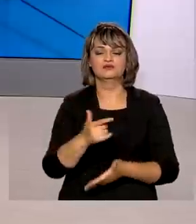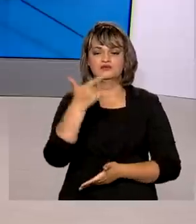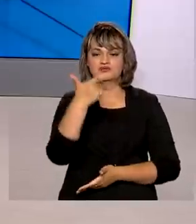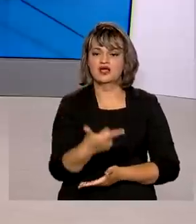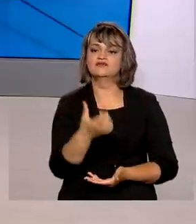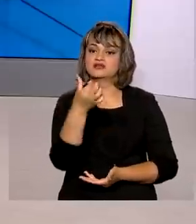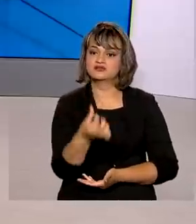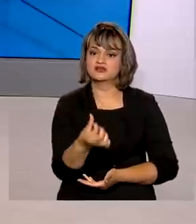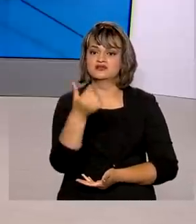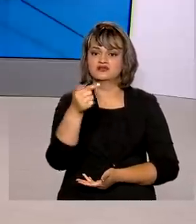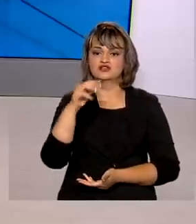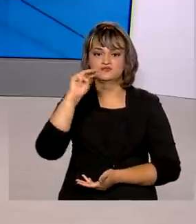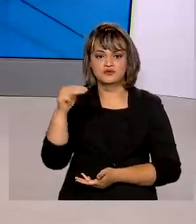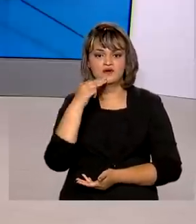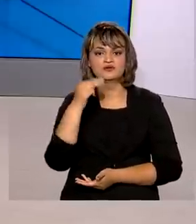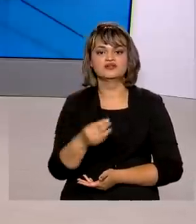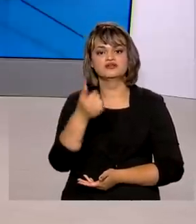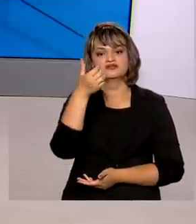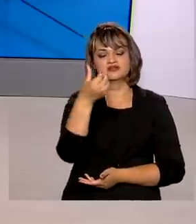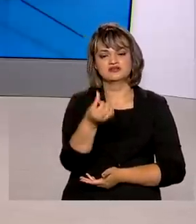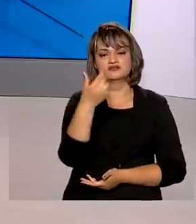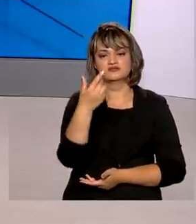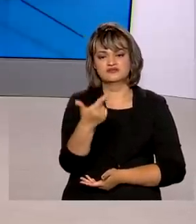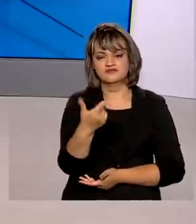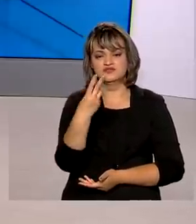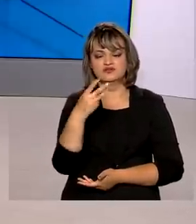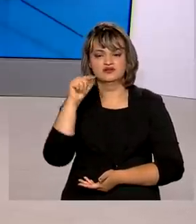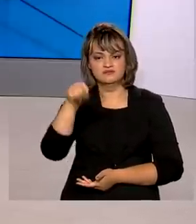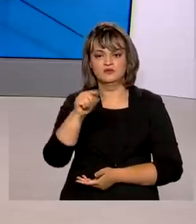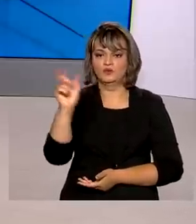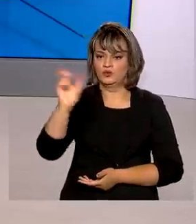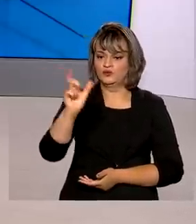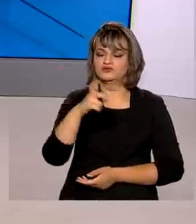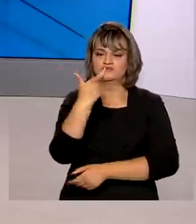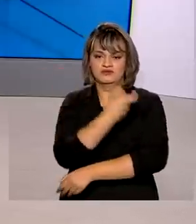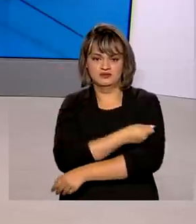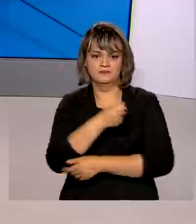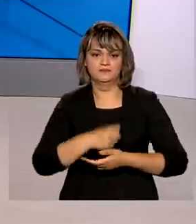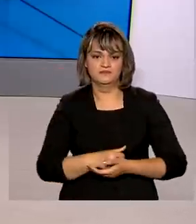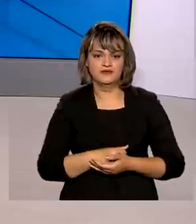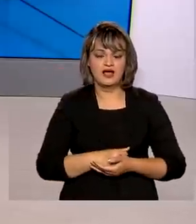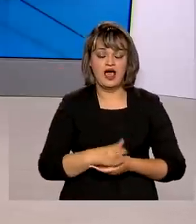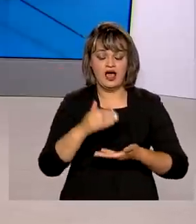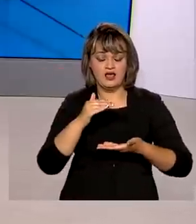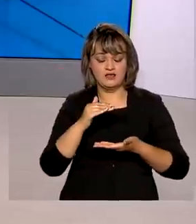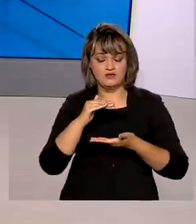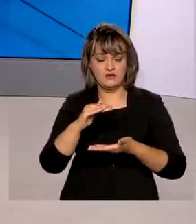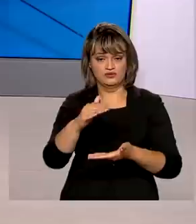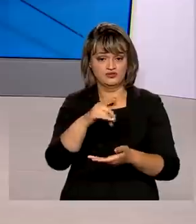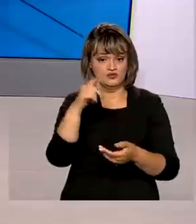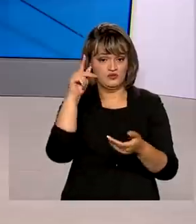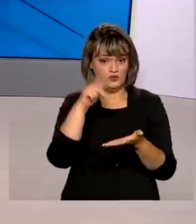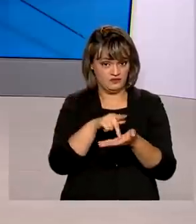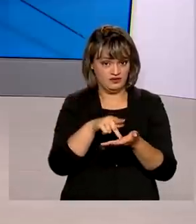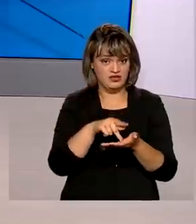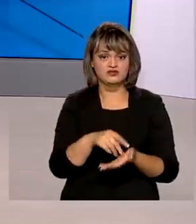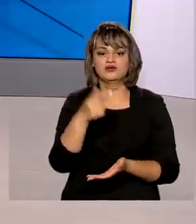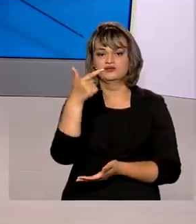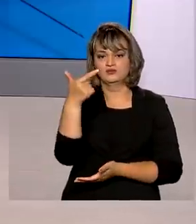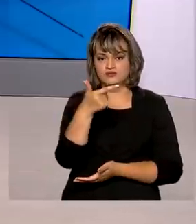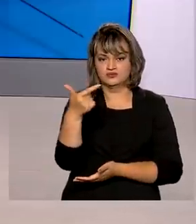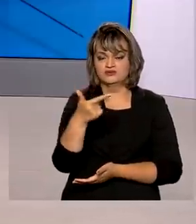267 milhões, 623 mil doses de vacina. As doses aplicadas somam mais de